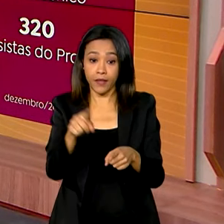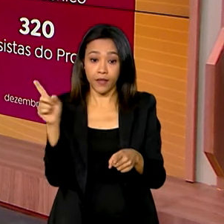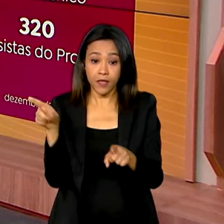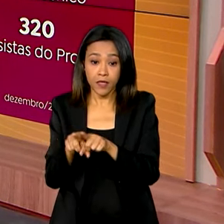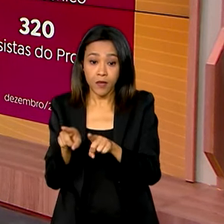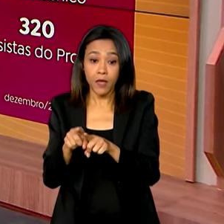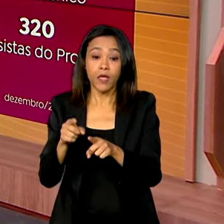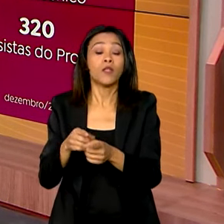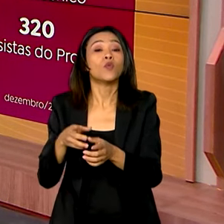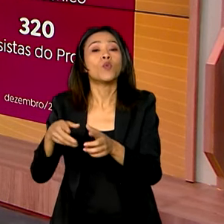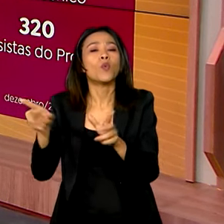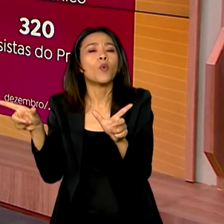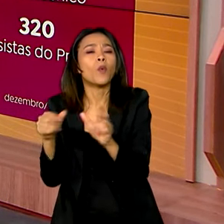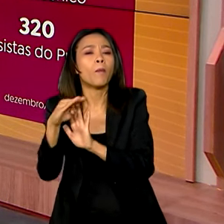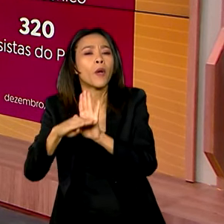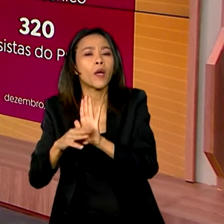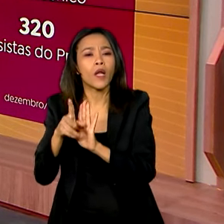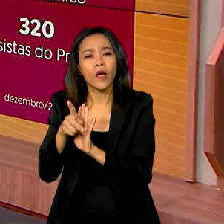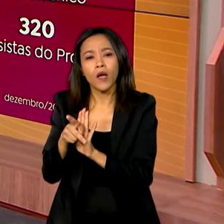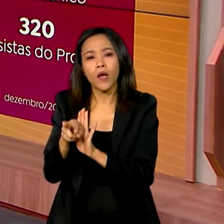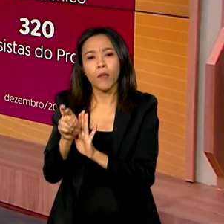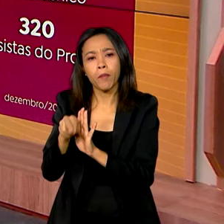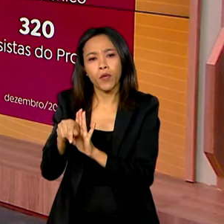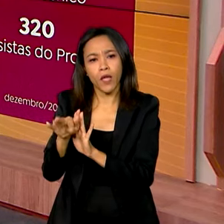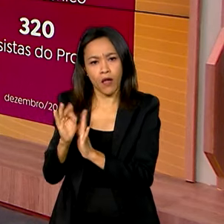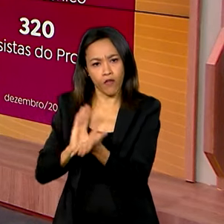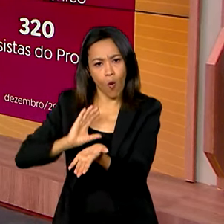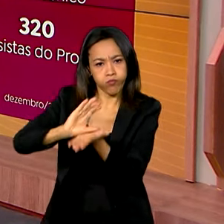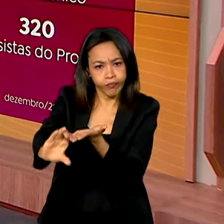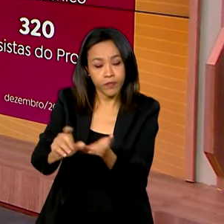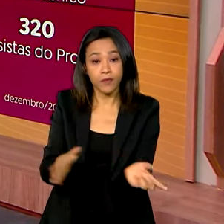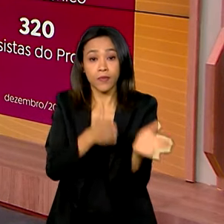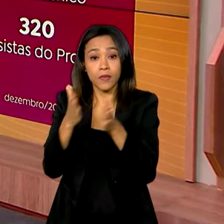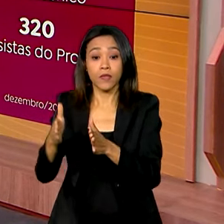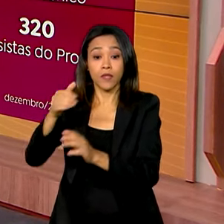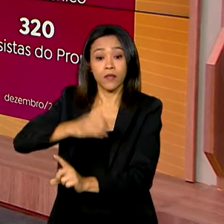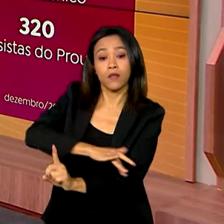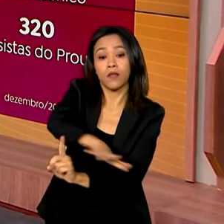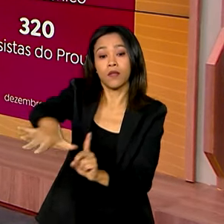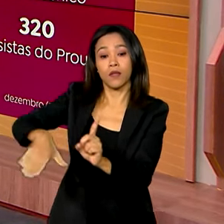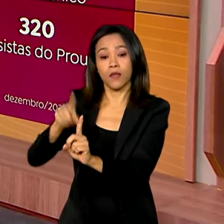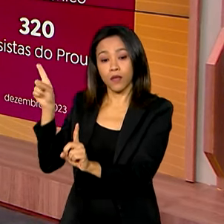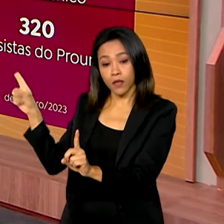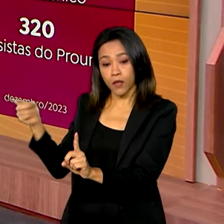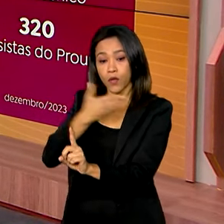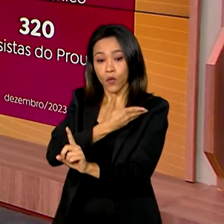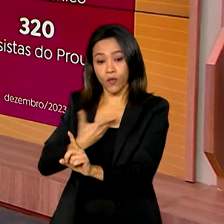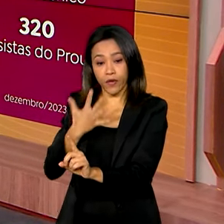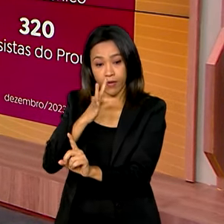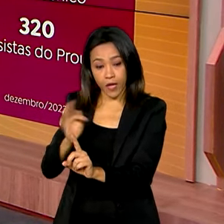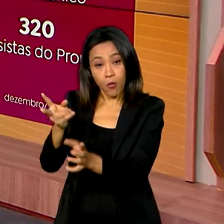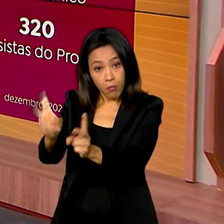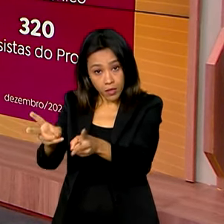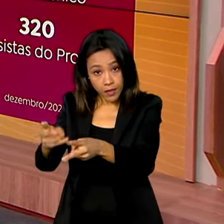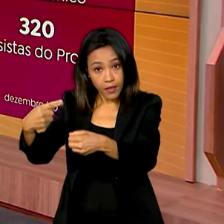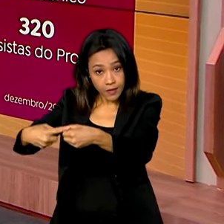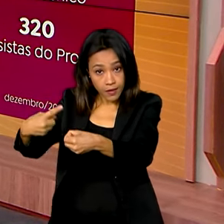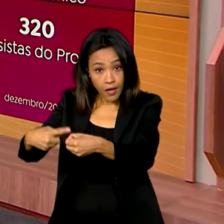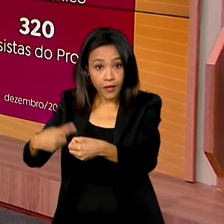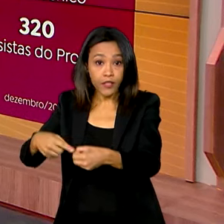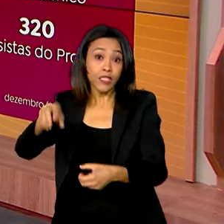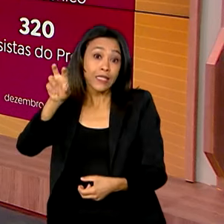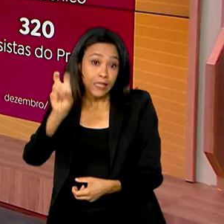PRONAF para a agricultura familiar. Na área ambiental, o governo federal mantém em Marabá cinco